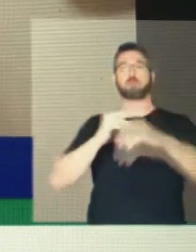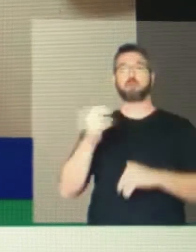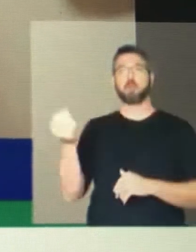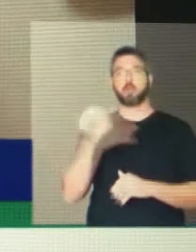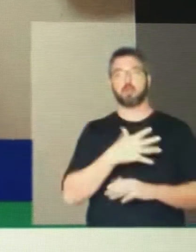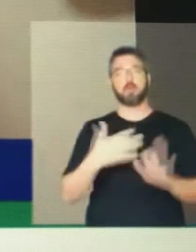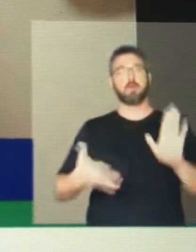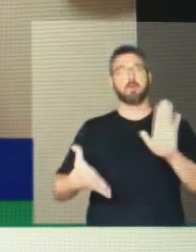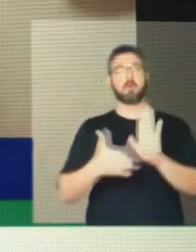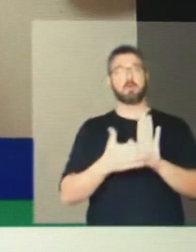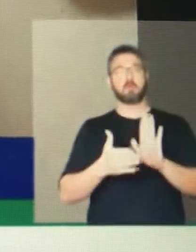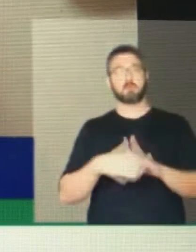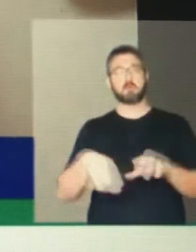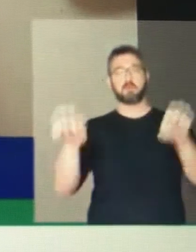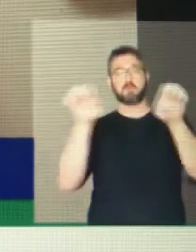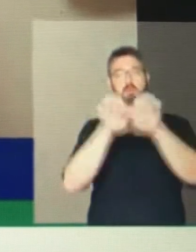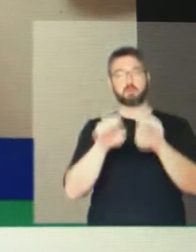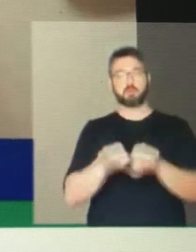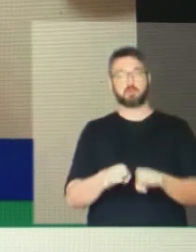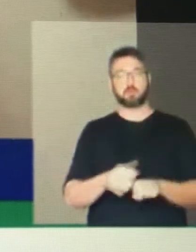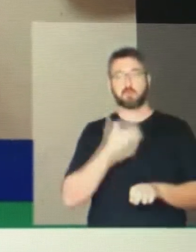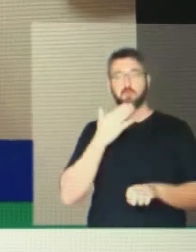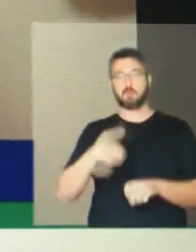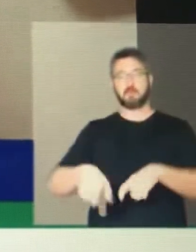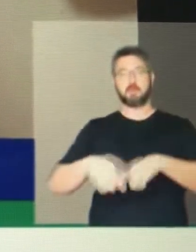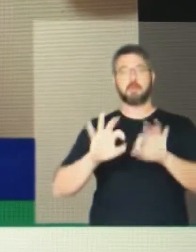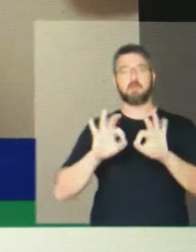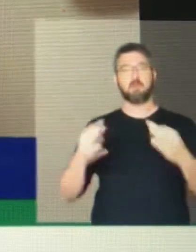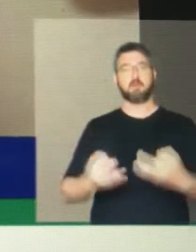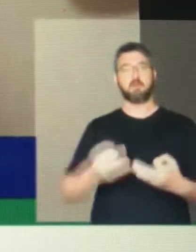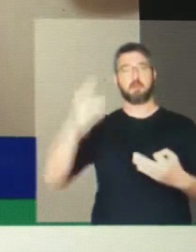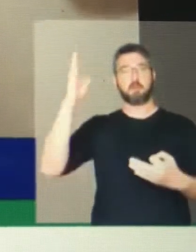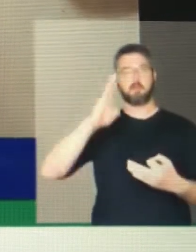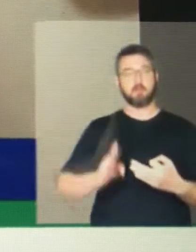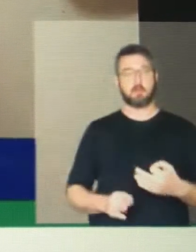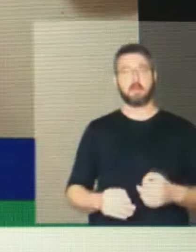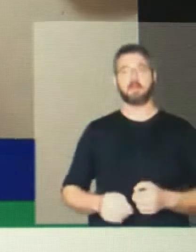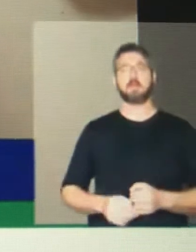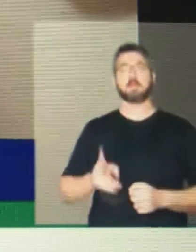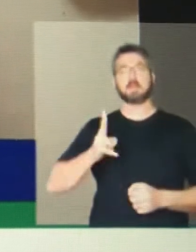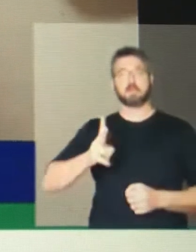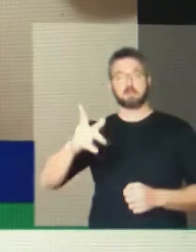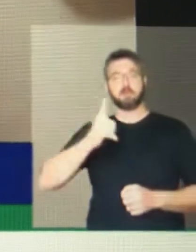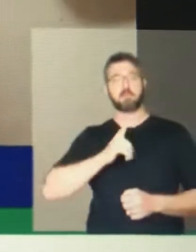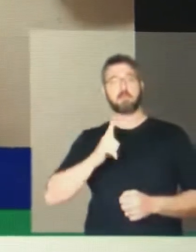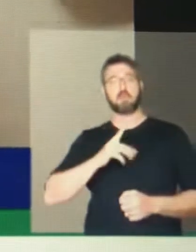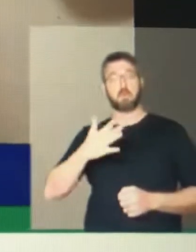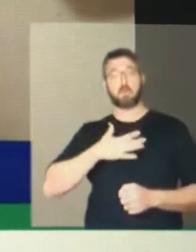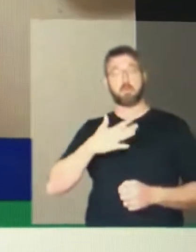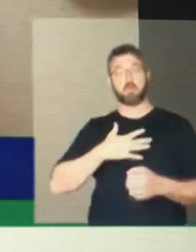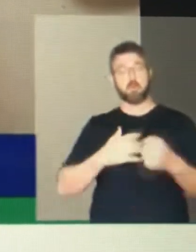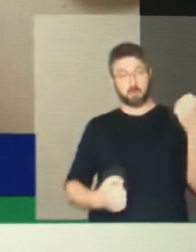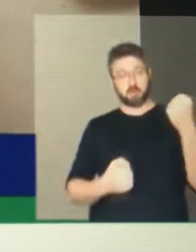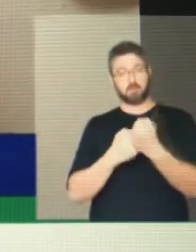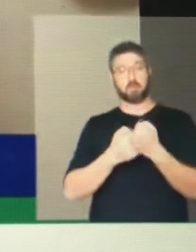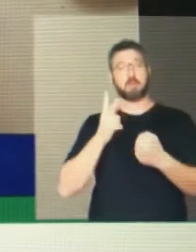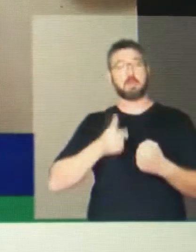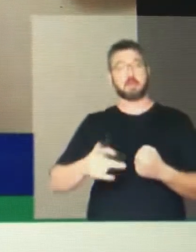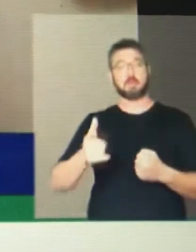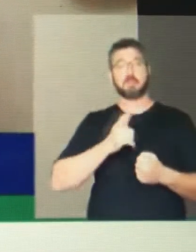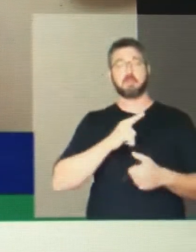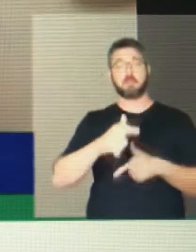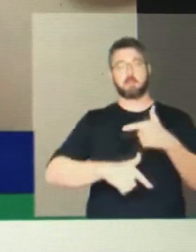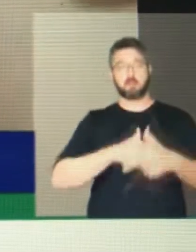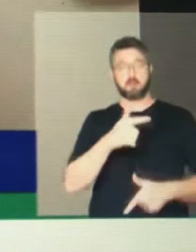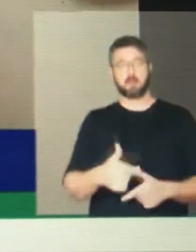com o nosso apoio, com o nosso trabalho, com o nosso pedido de apoio, presidente. Agradeço a vossa excelência e todos os líderes